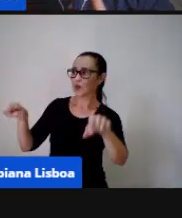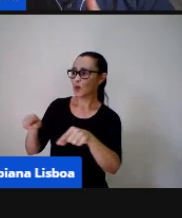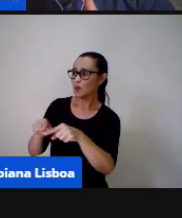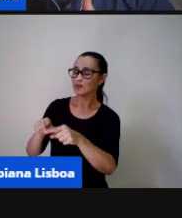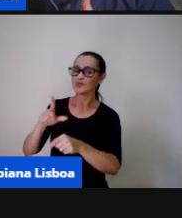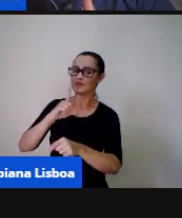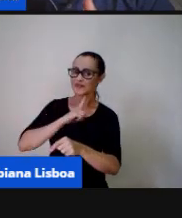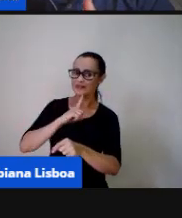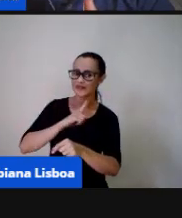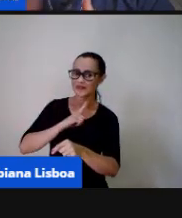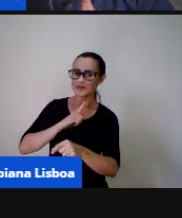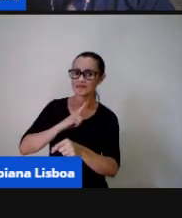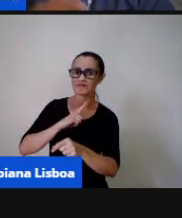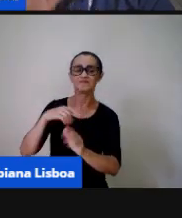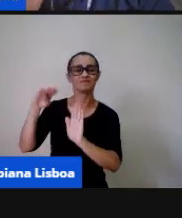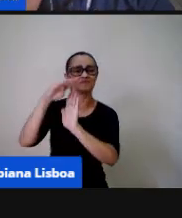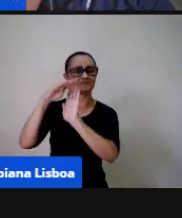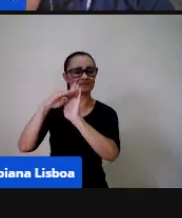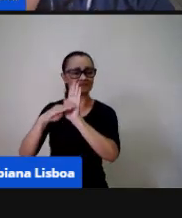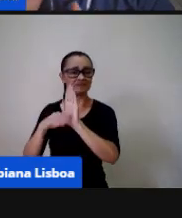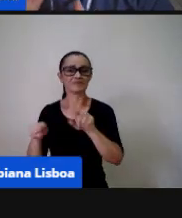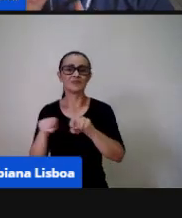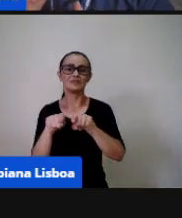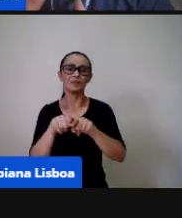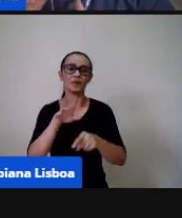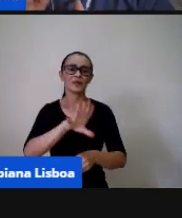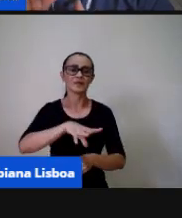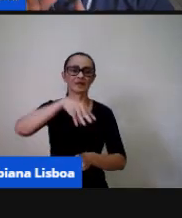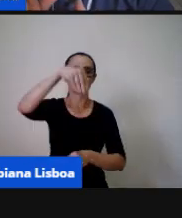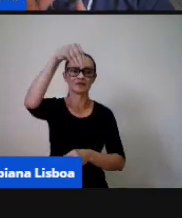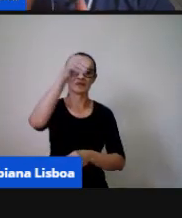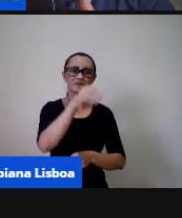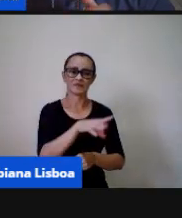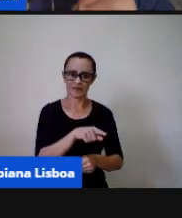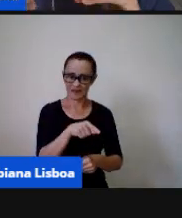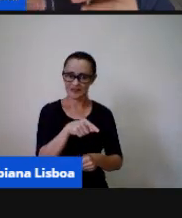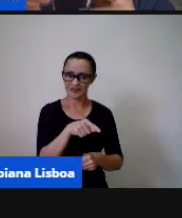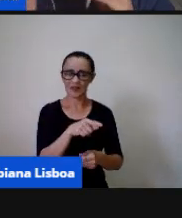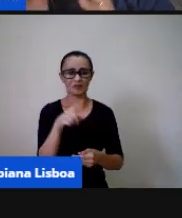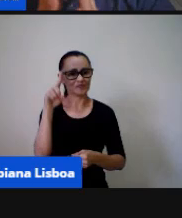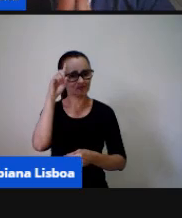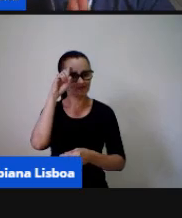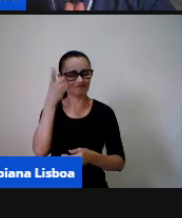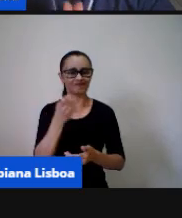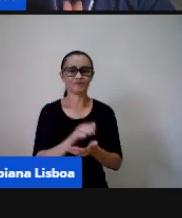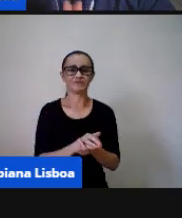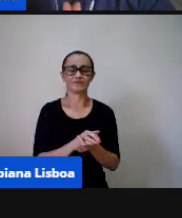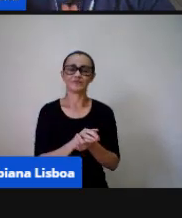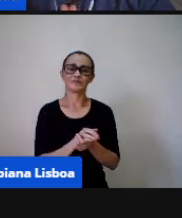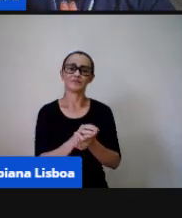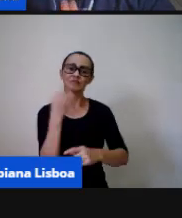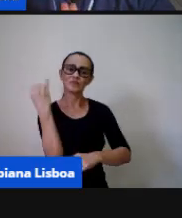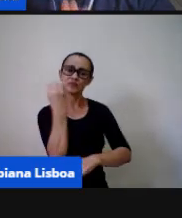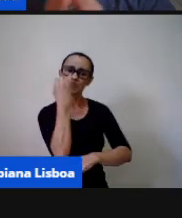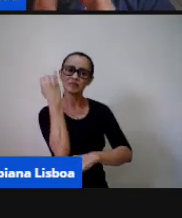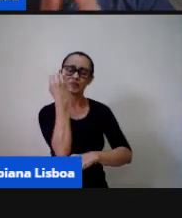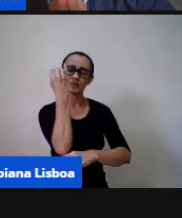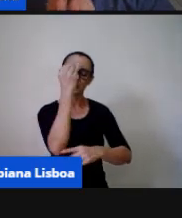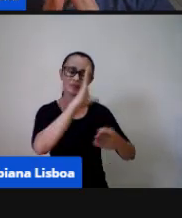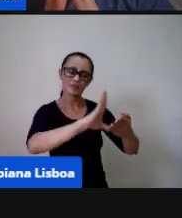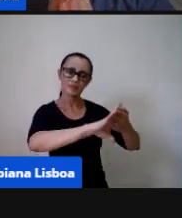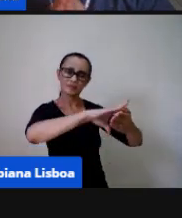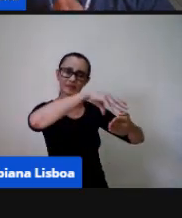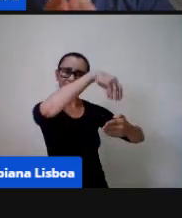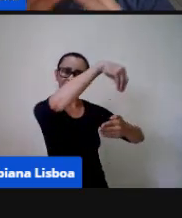e o calendário certo? vamos falar um pouquinho sobre o calendário né? é muito importante professores que vocês